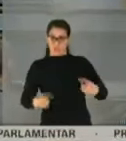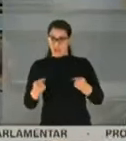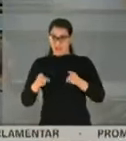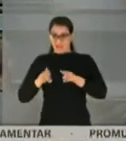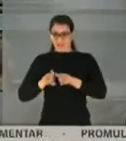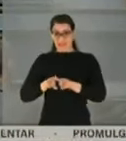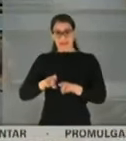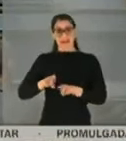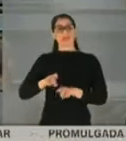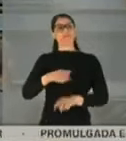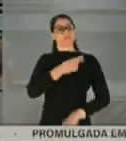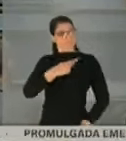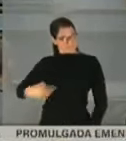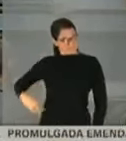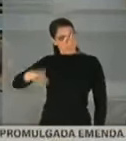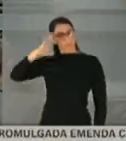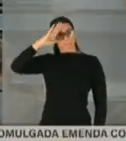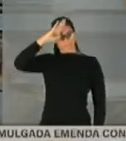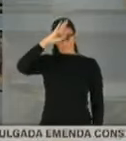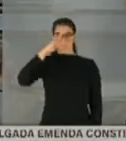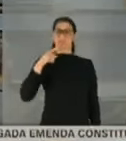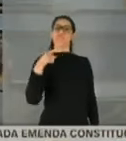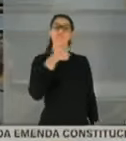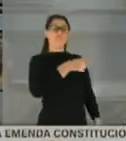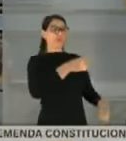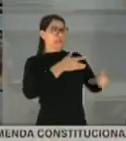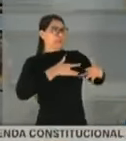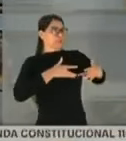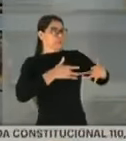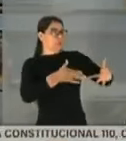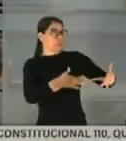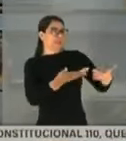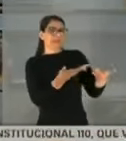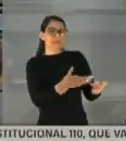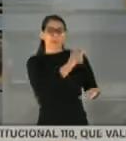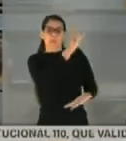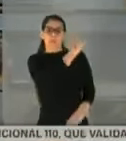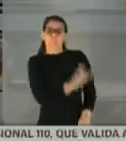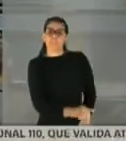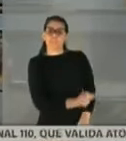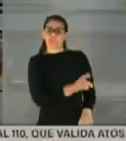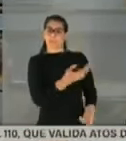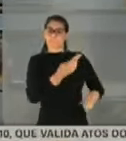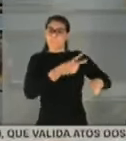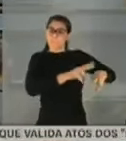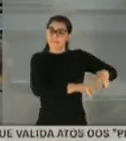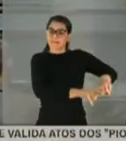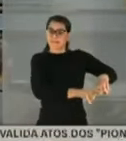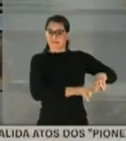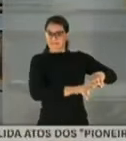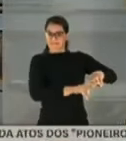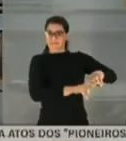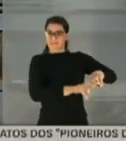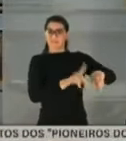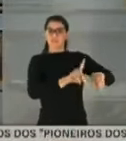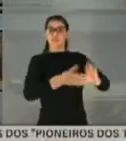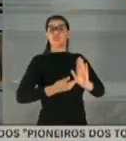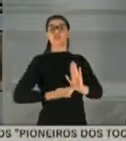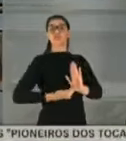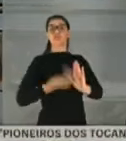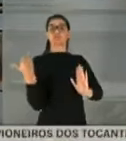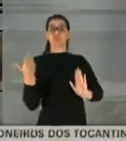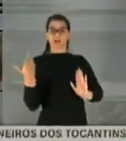presidente Bolsonaro, foram lá se solidarizar com uma pessoa que foi colocada exonerada